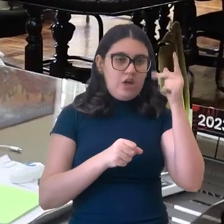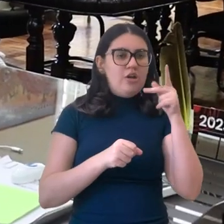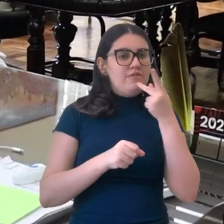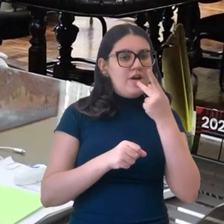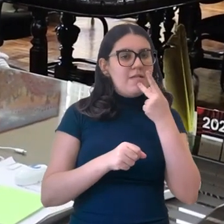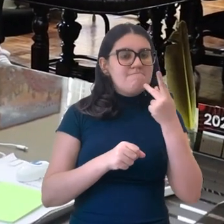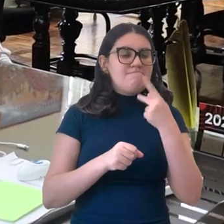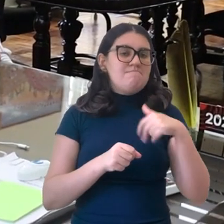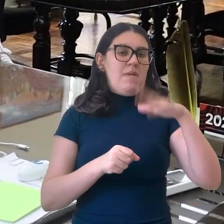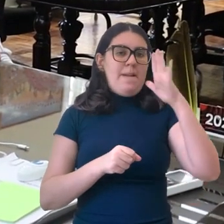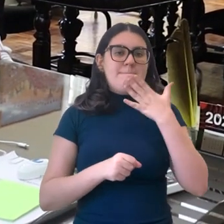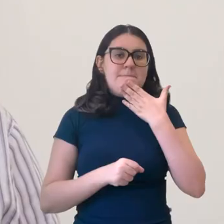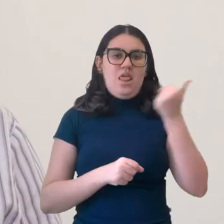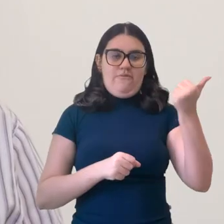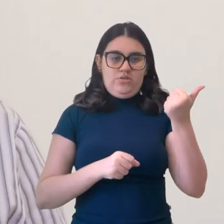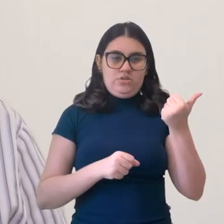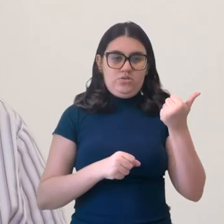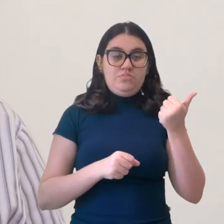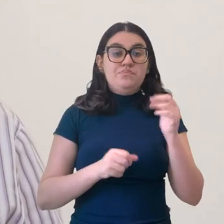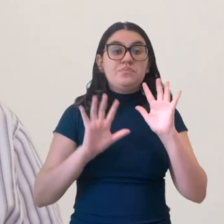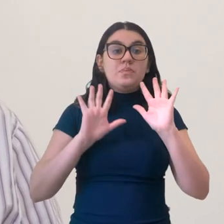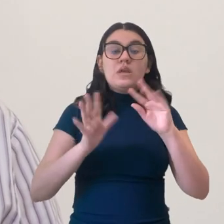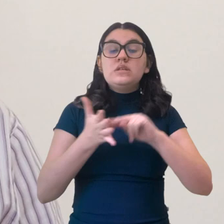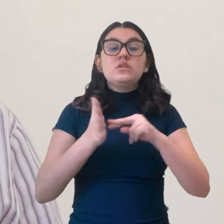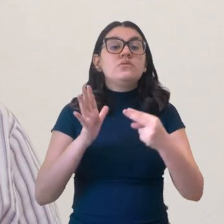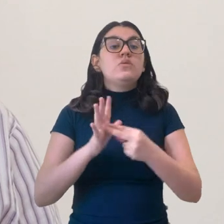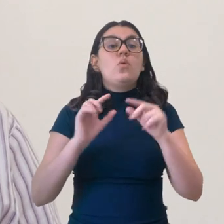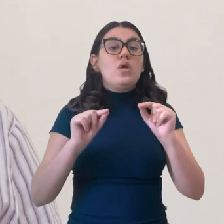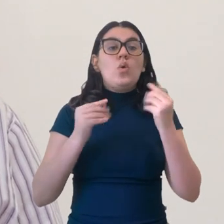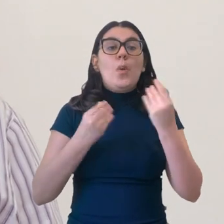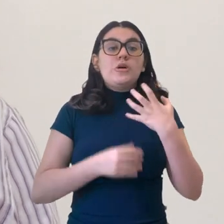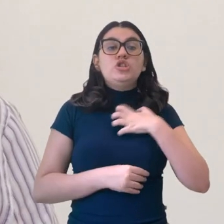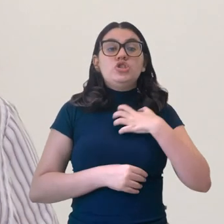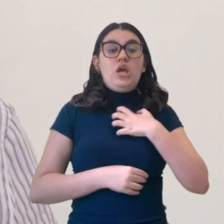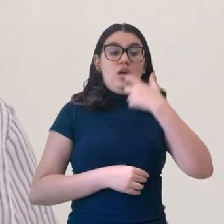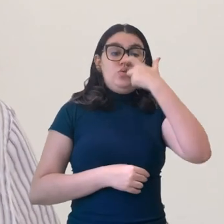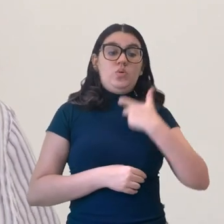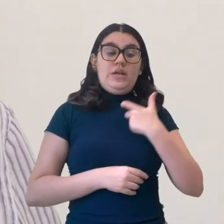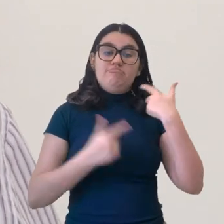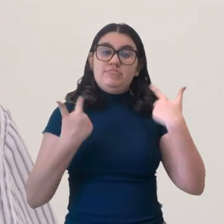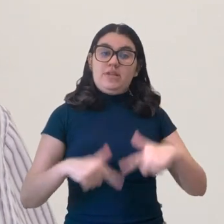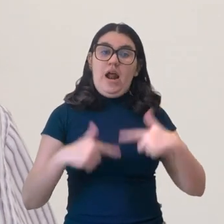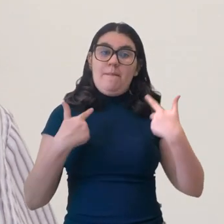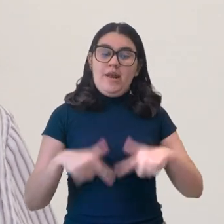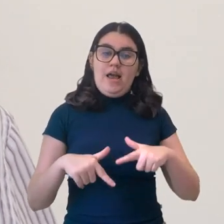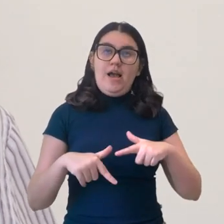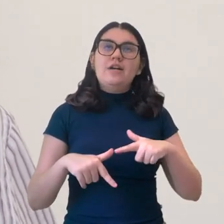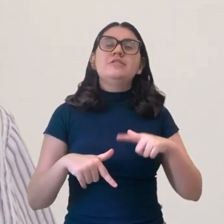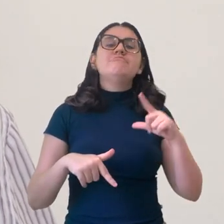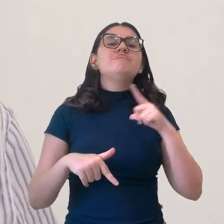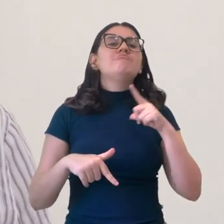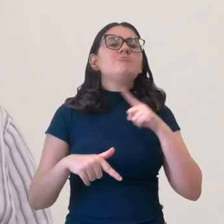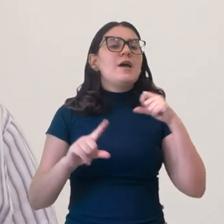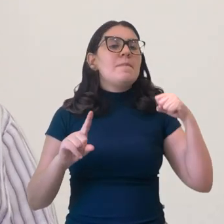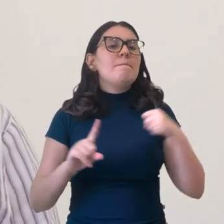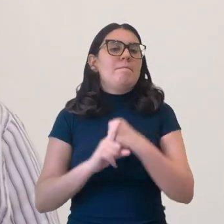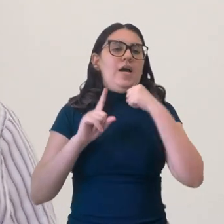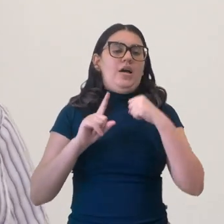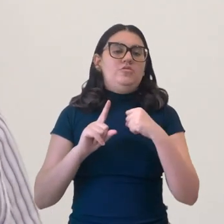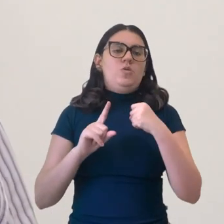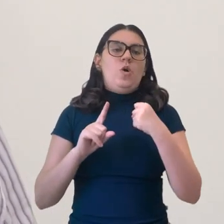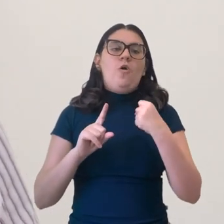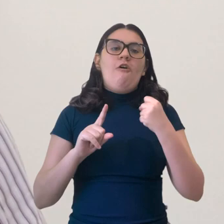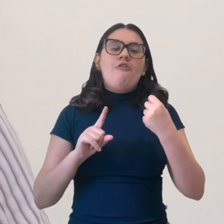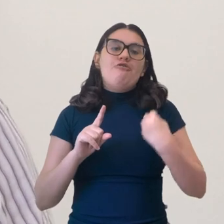os benefícios vão muito além. É exatamente isso que acontece quando você moderniza a forma do servidor trabalhar, e isso